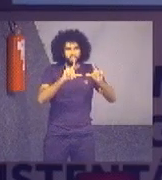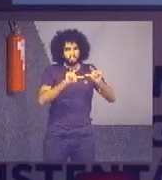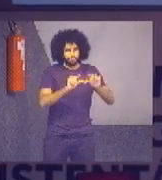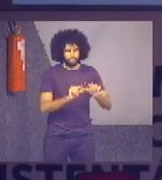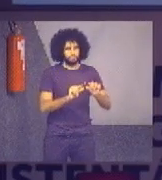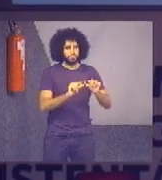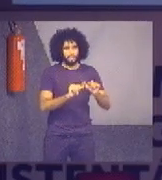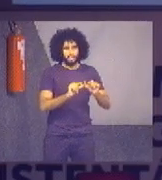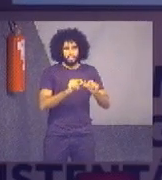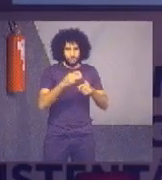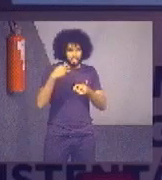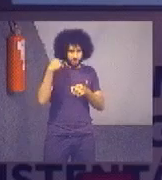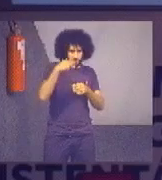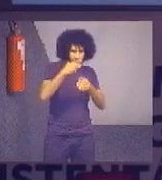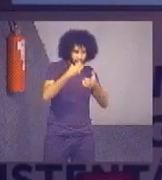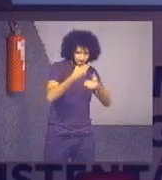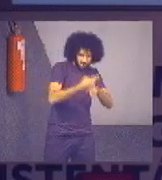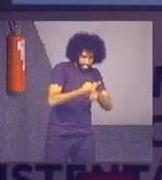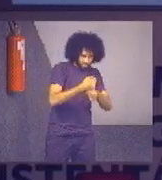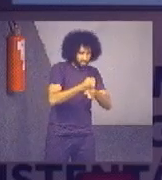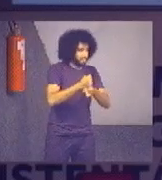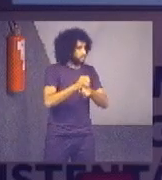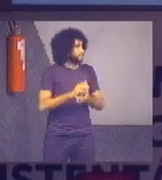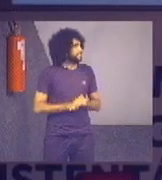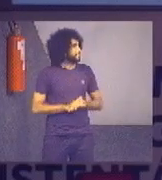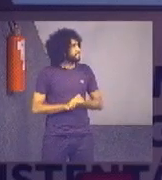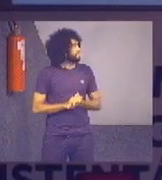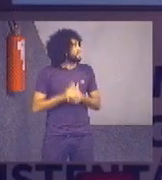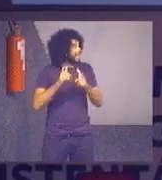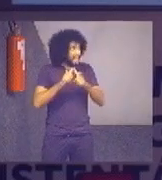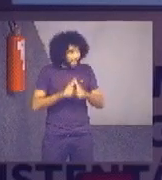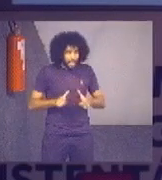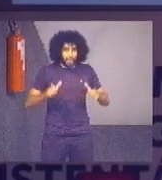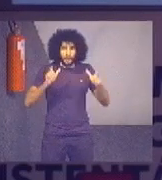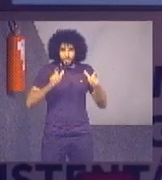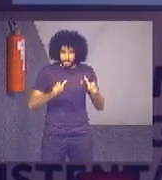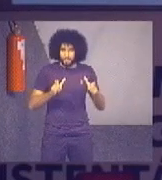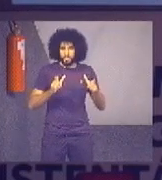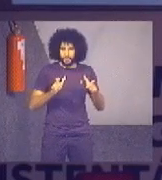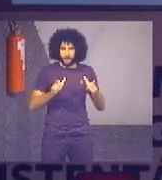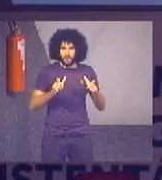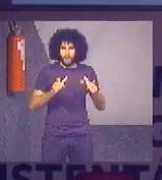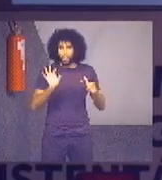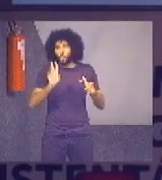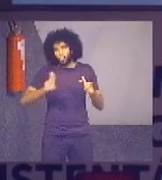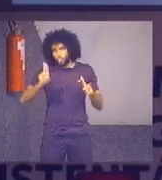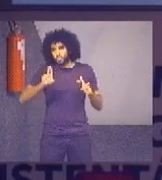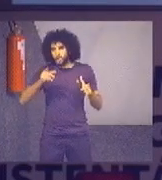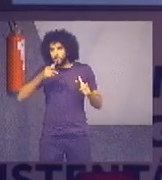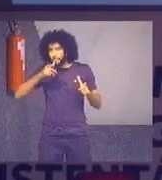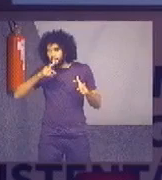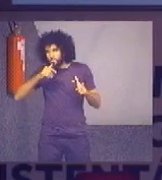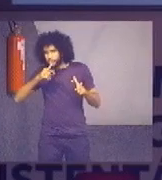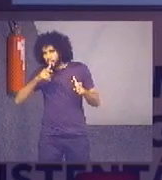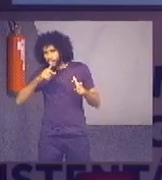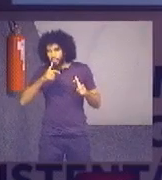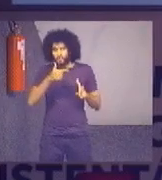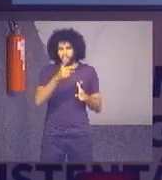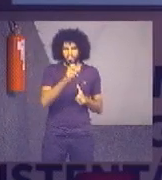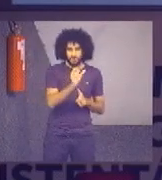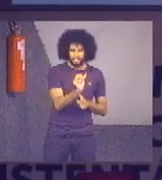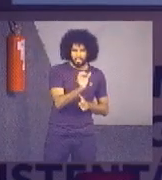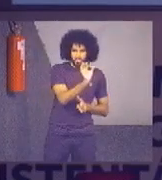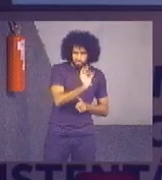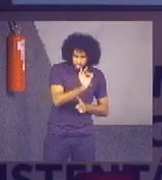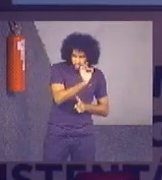desses três anos. A maioria do consumo é para água, que 74%, 26% dos copos